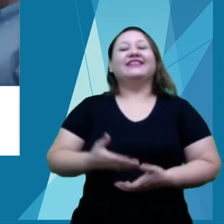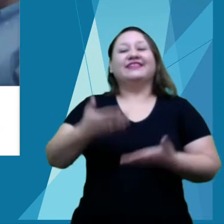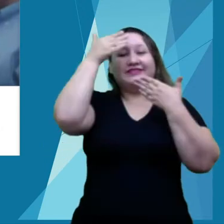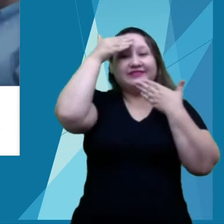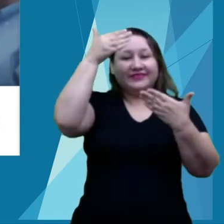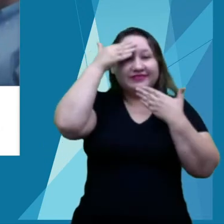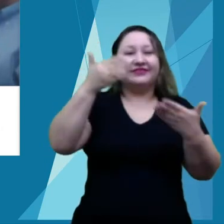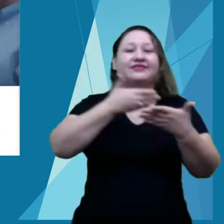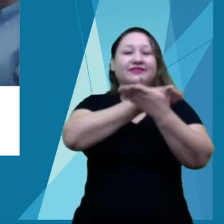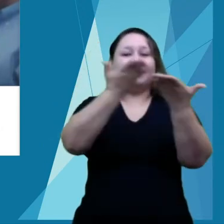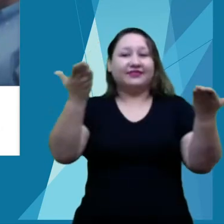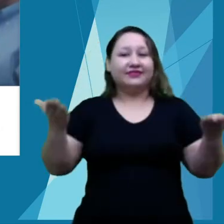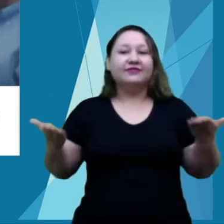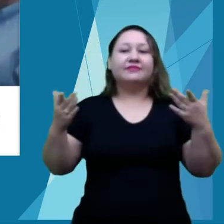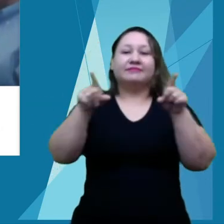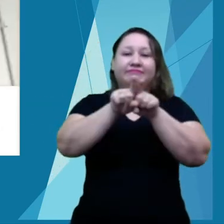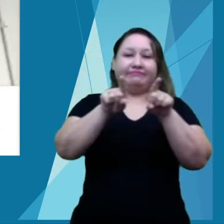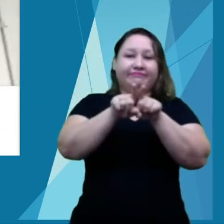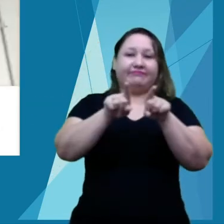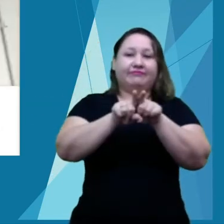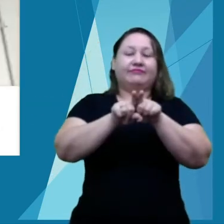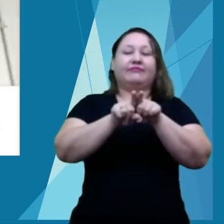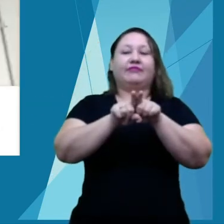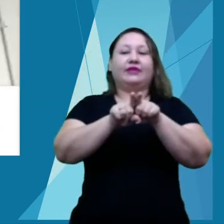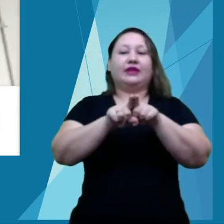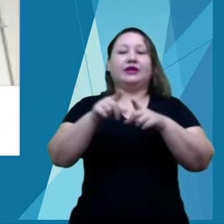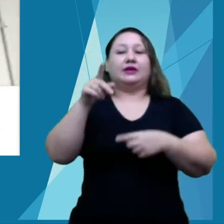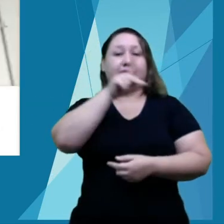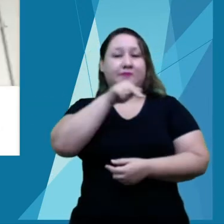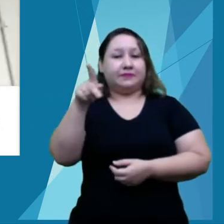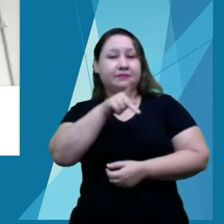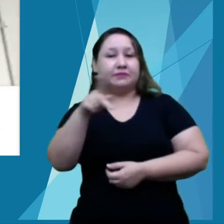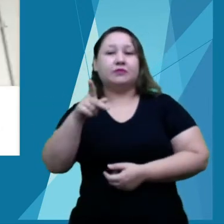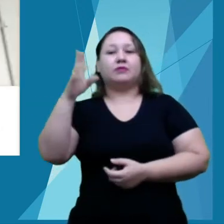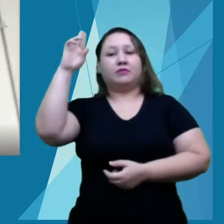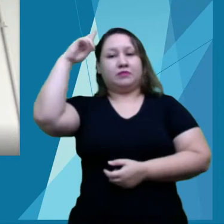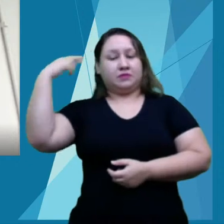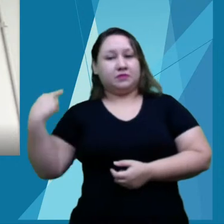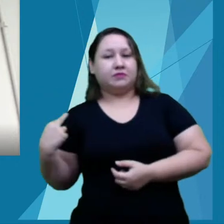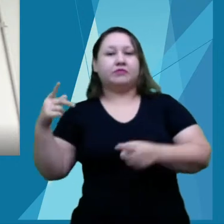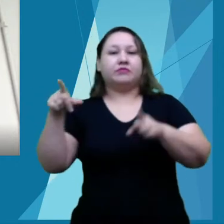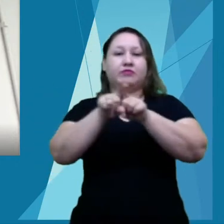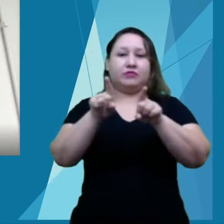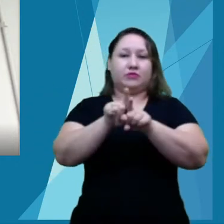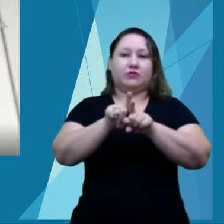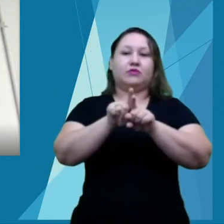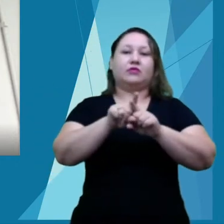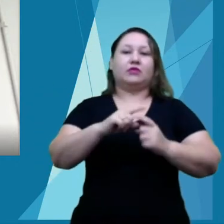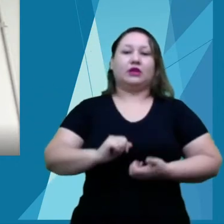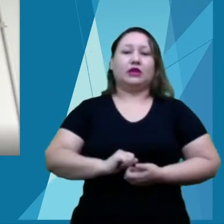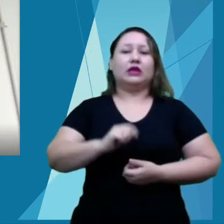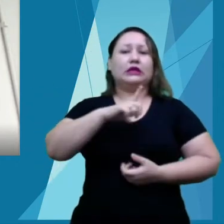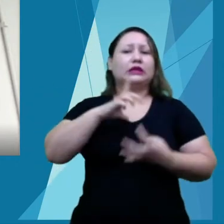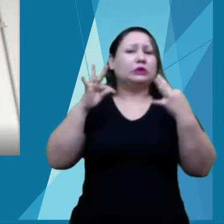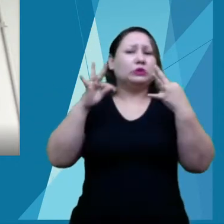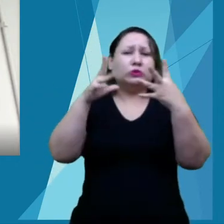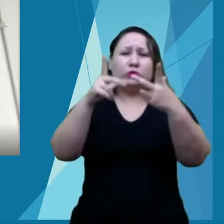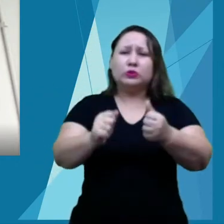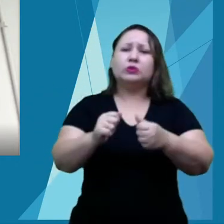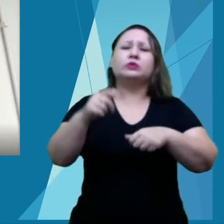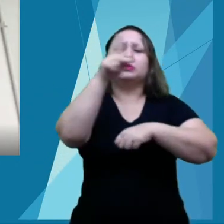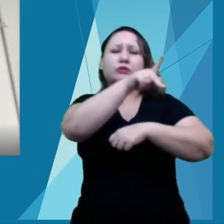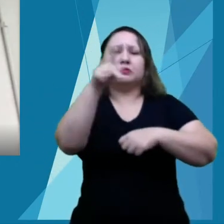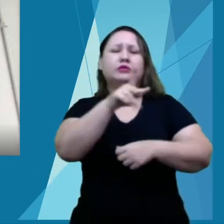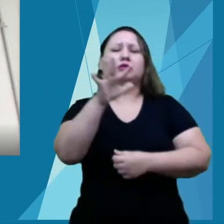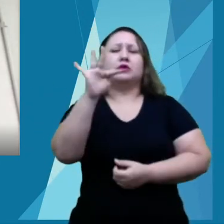a magnífica reitora do IFAC, a professora Maria Lucilene, co-reitora de ensino, o co-reitor de extensão, o professor Fábio